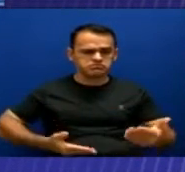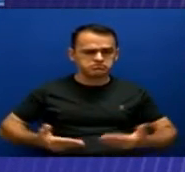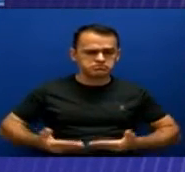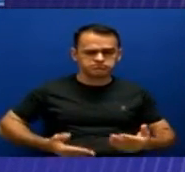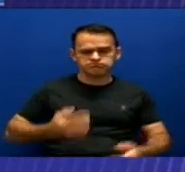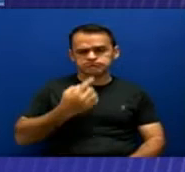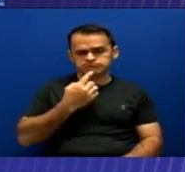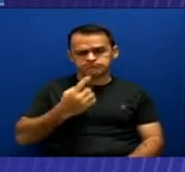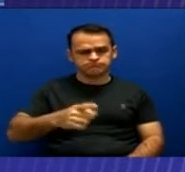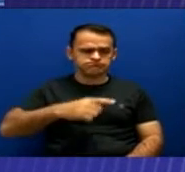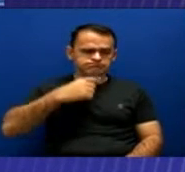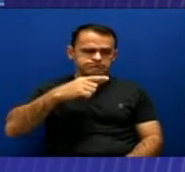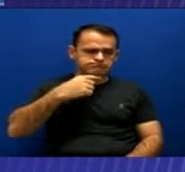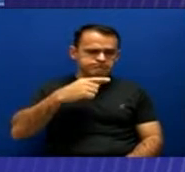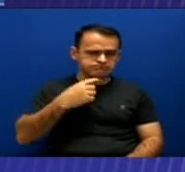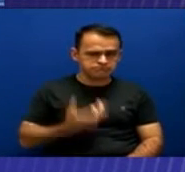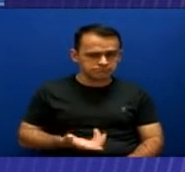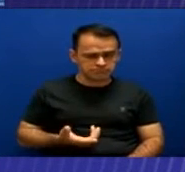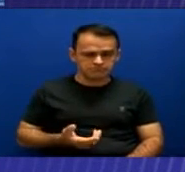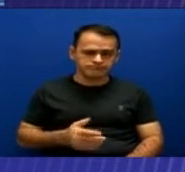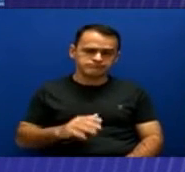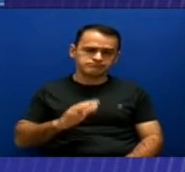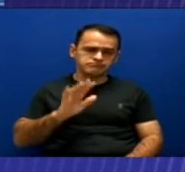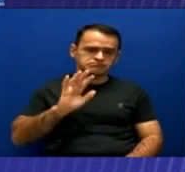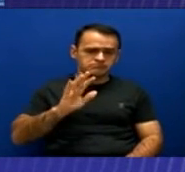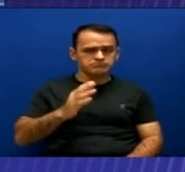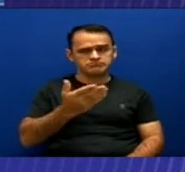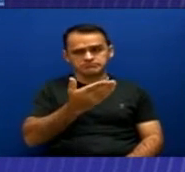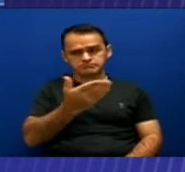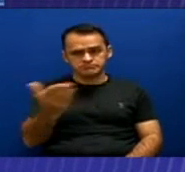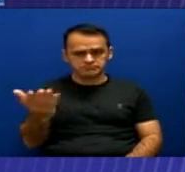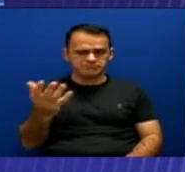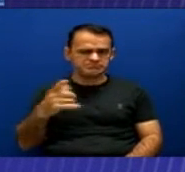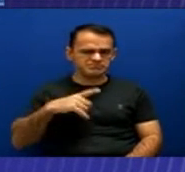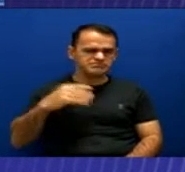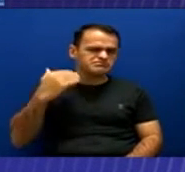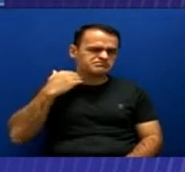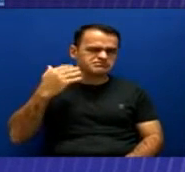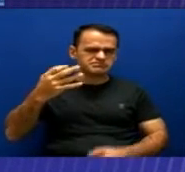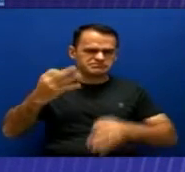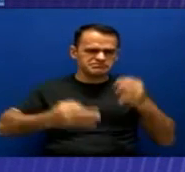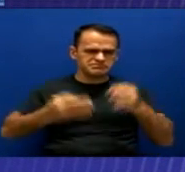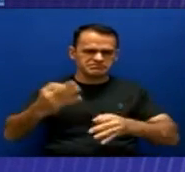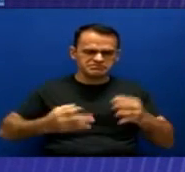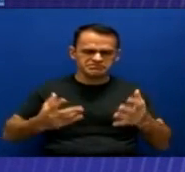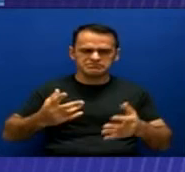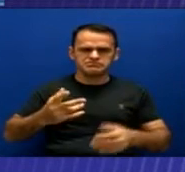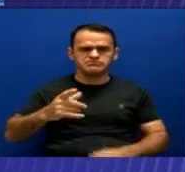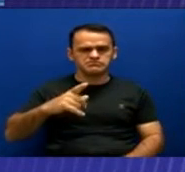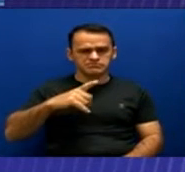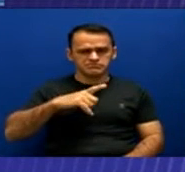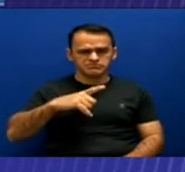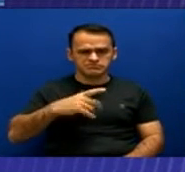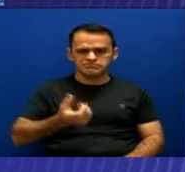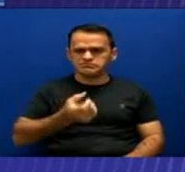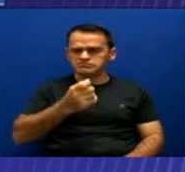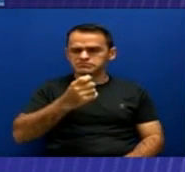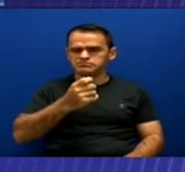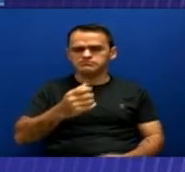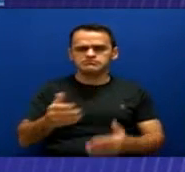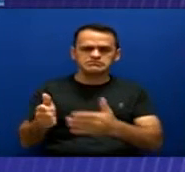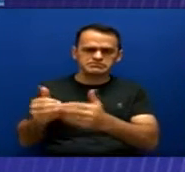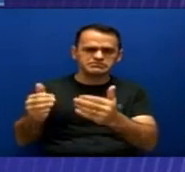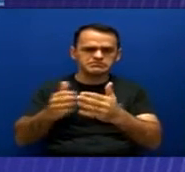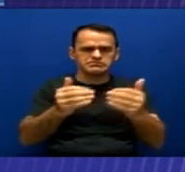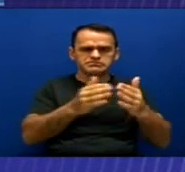atuando nessas modalidades criminosas. E tentativas em tribunais nacionais e internacionais, até mesmo pedido de asilo para outros países,